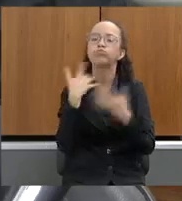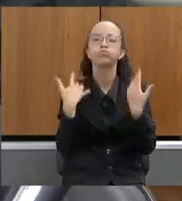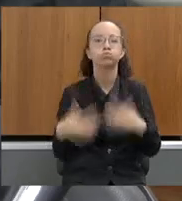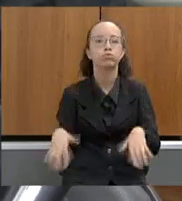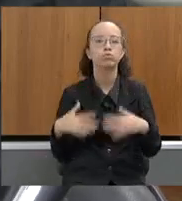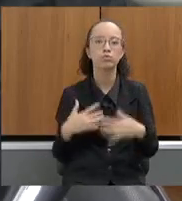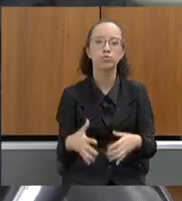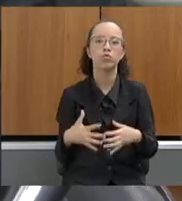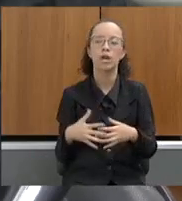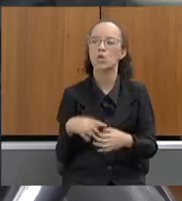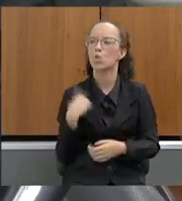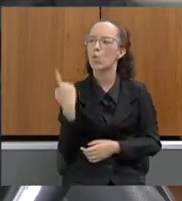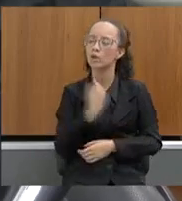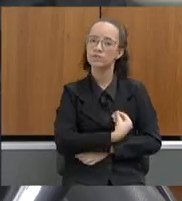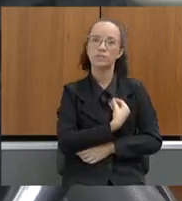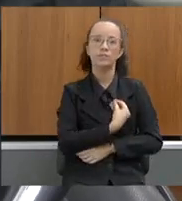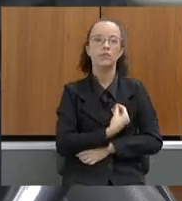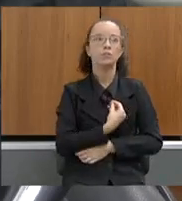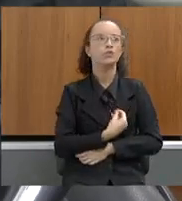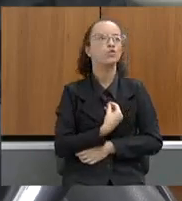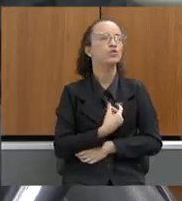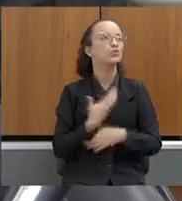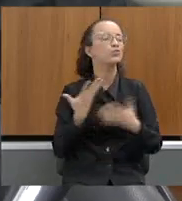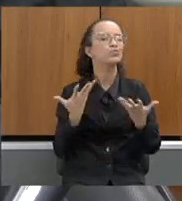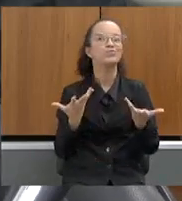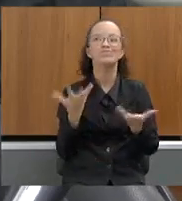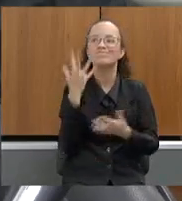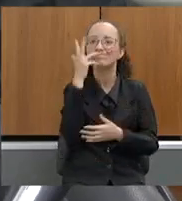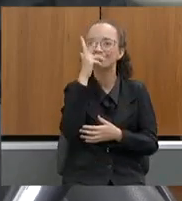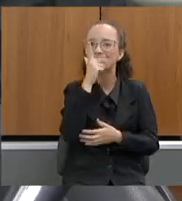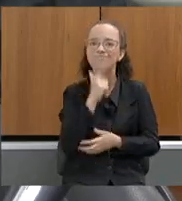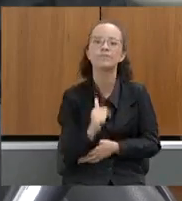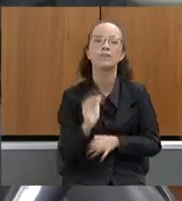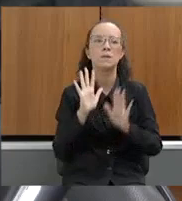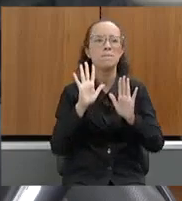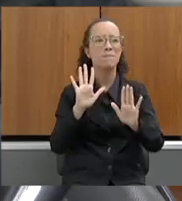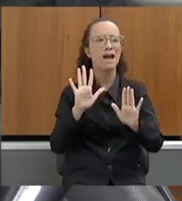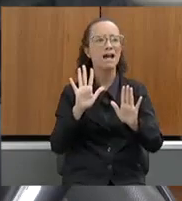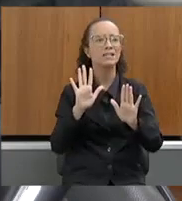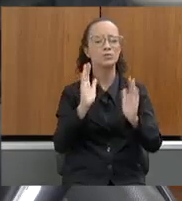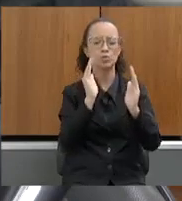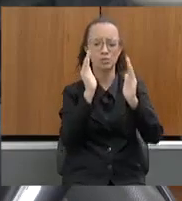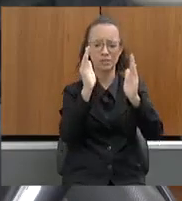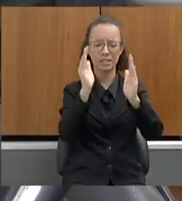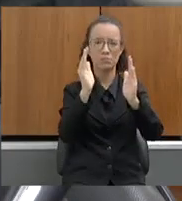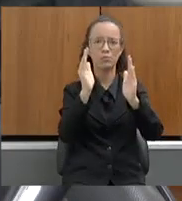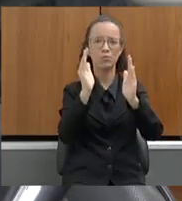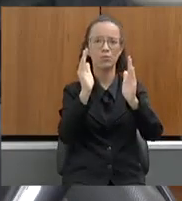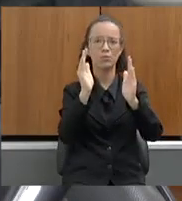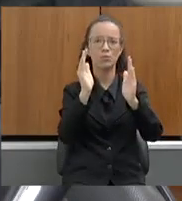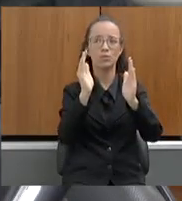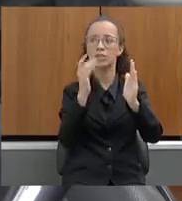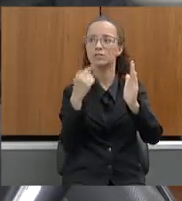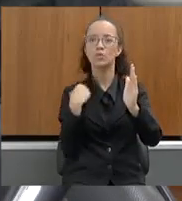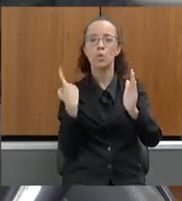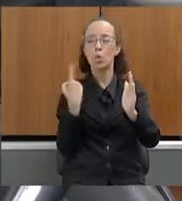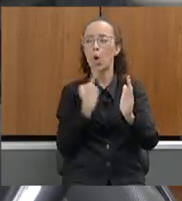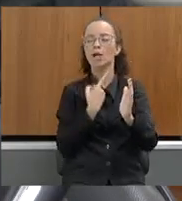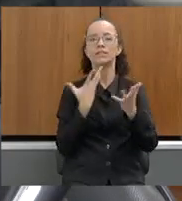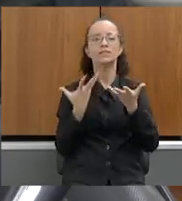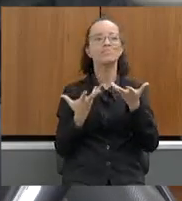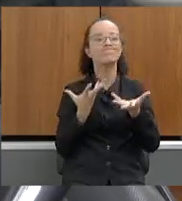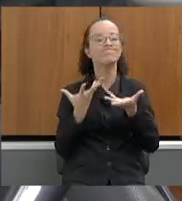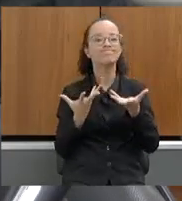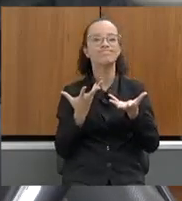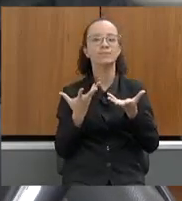vivíamos no paraíso da água e, de repente, num tempo histórico que não dá para a gente assimilar e